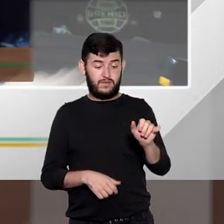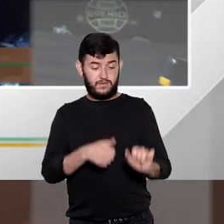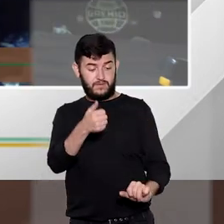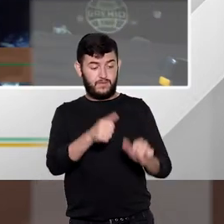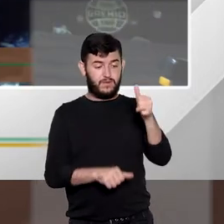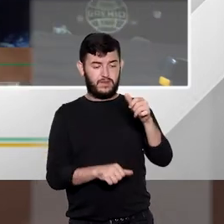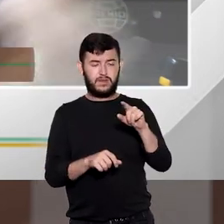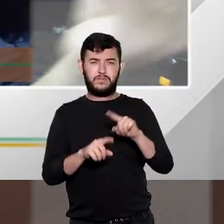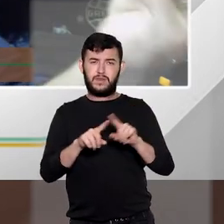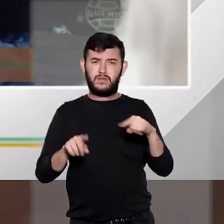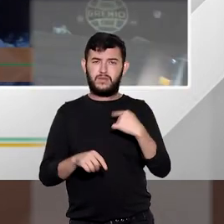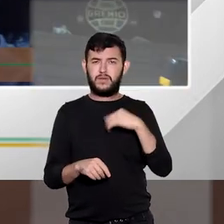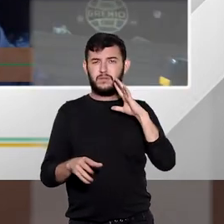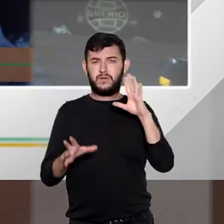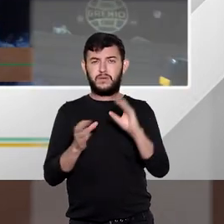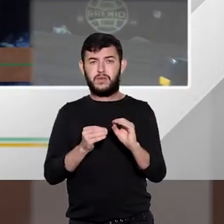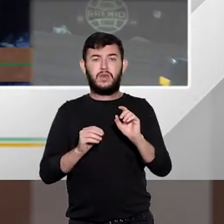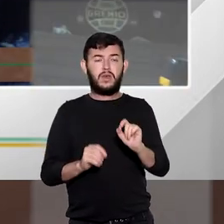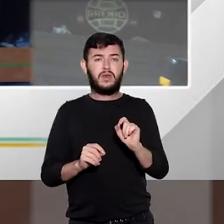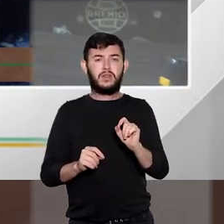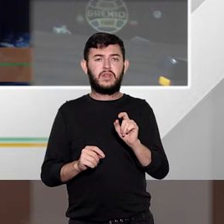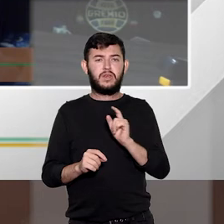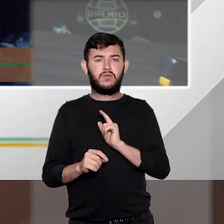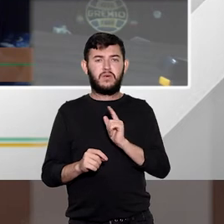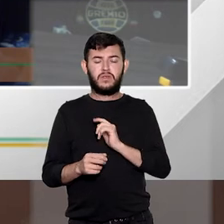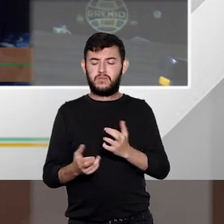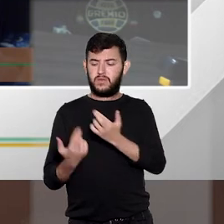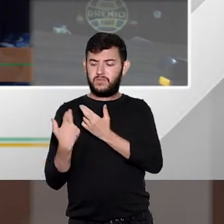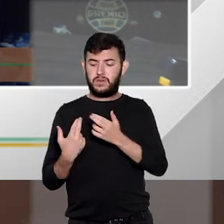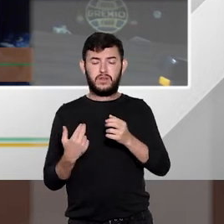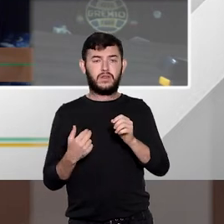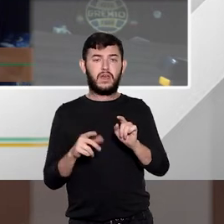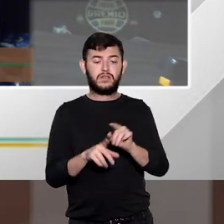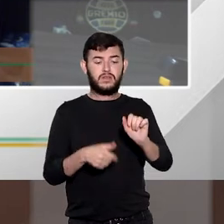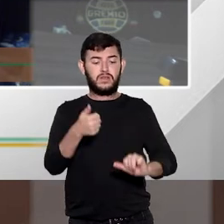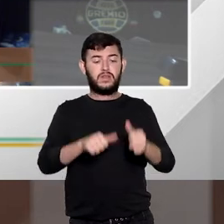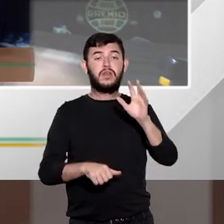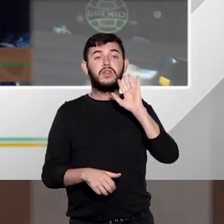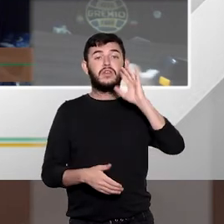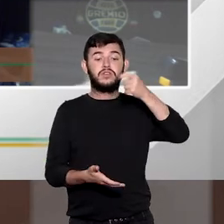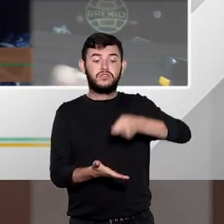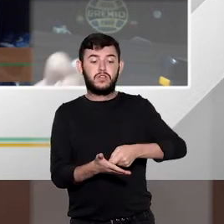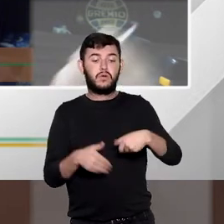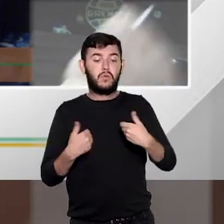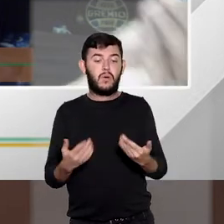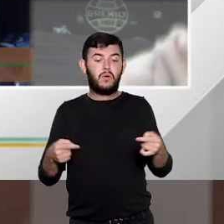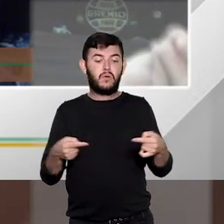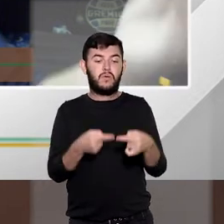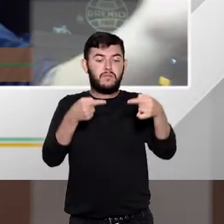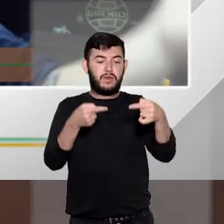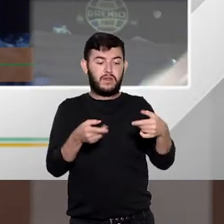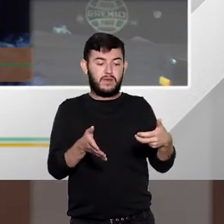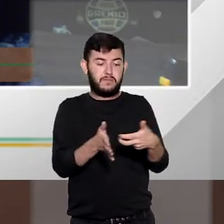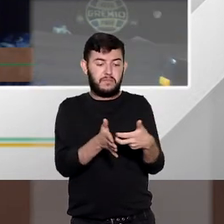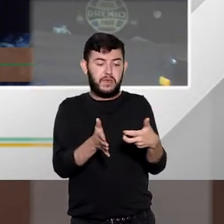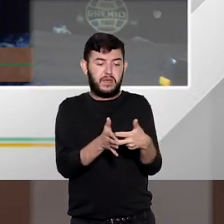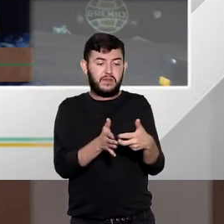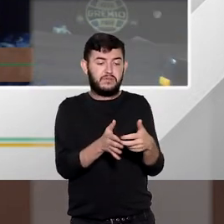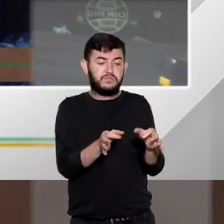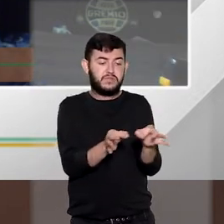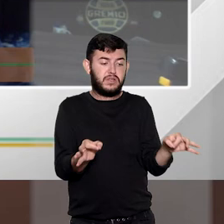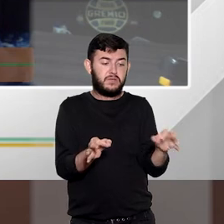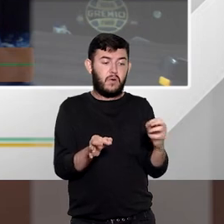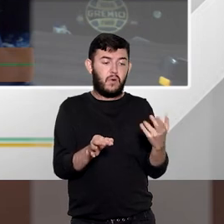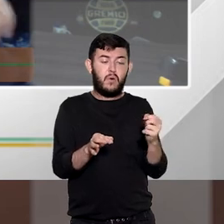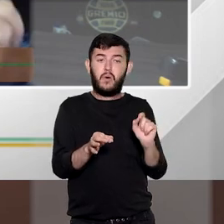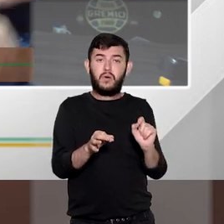extremamente elevado da pena mínima entre a pena máxima, se tu for analisar o crime de homicídio simples de 6 a 20 anos,